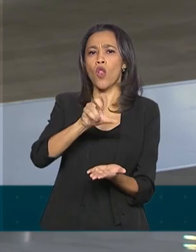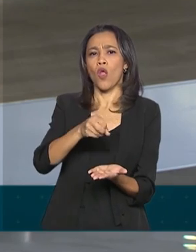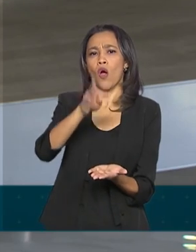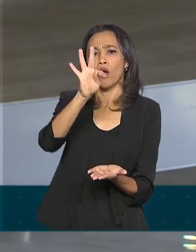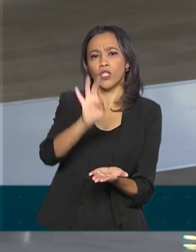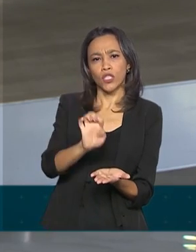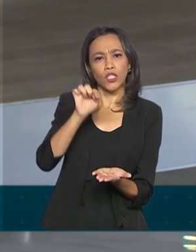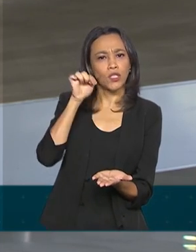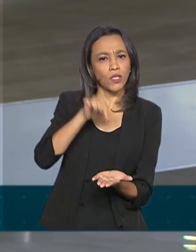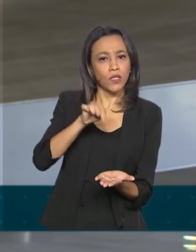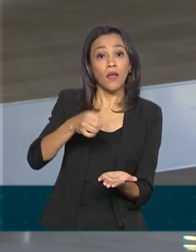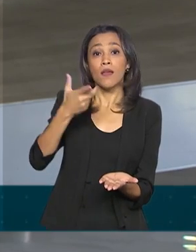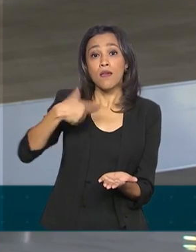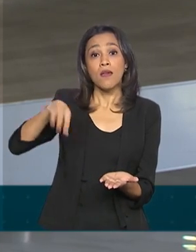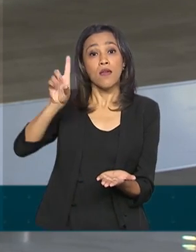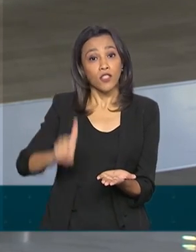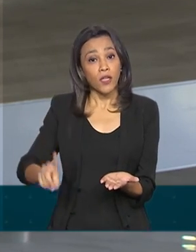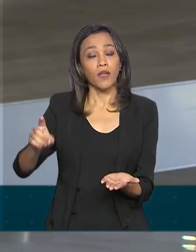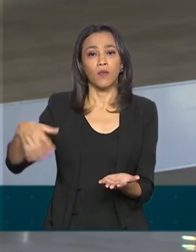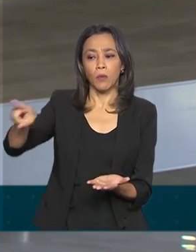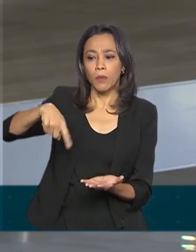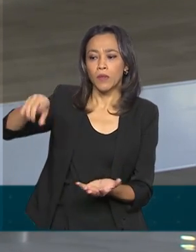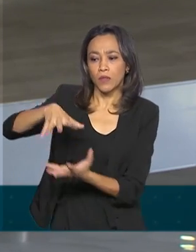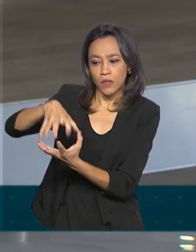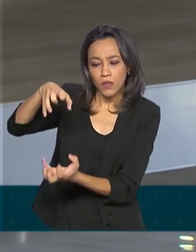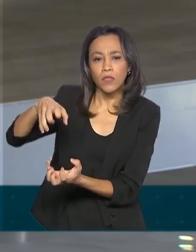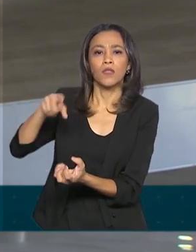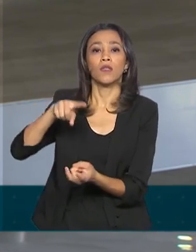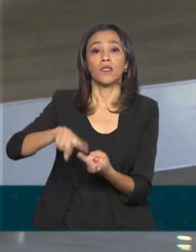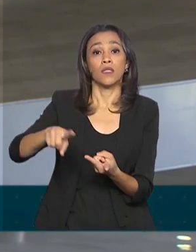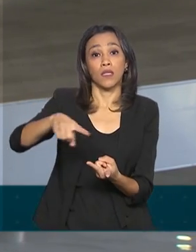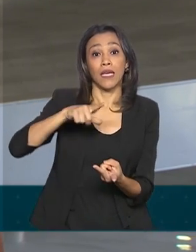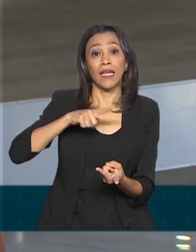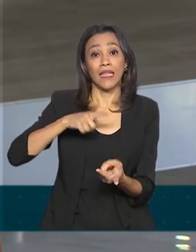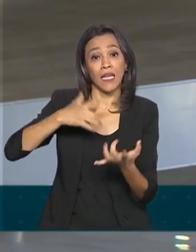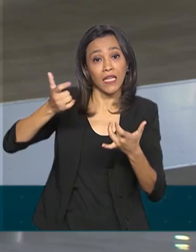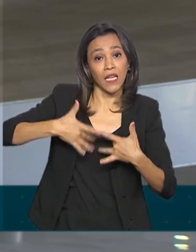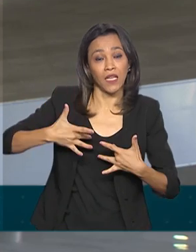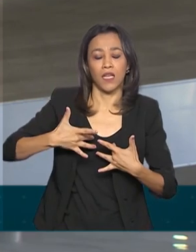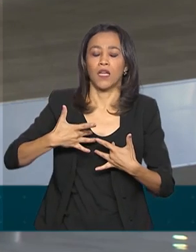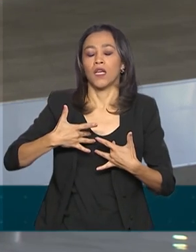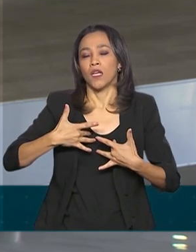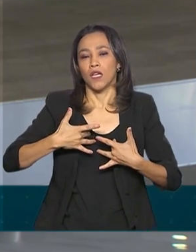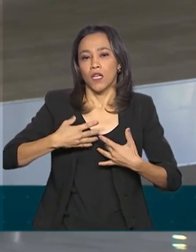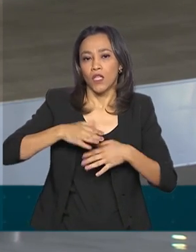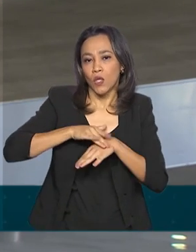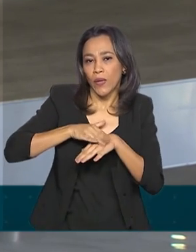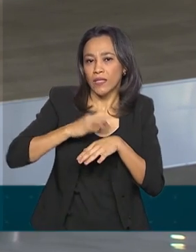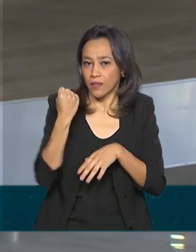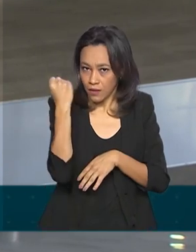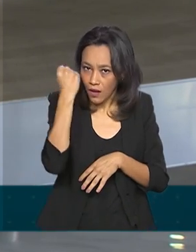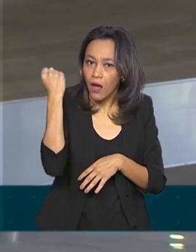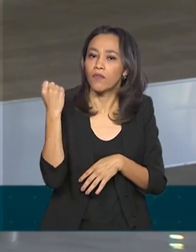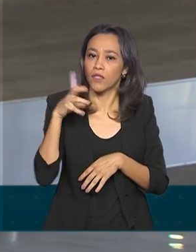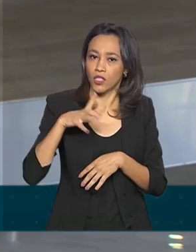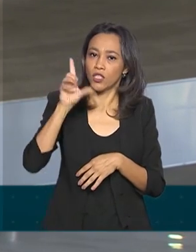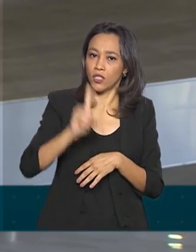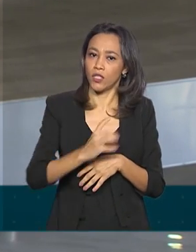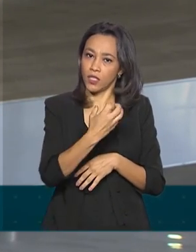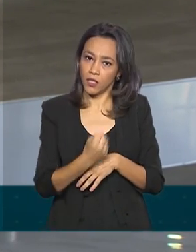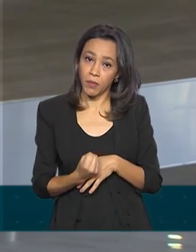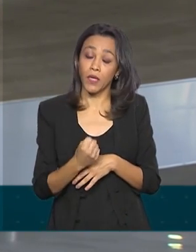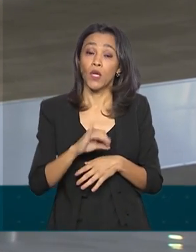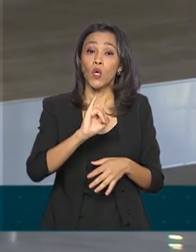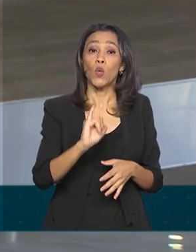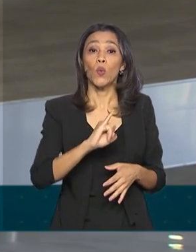os contribuintes idosos e portadores de doenças graves. Uma outra mudança também no imposto de renda esse ano é